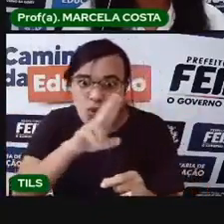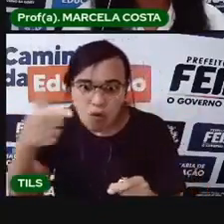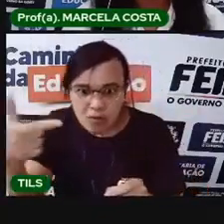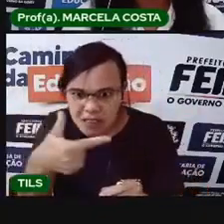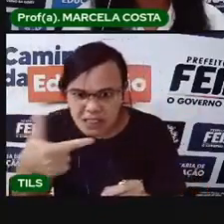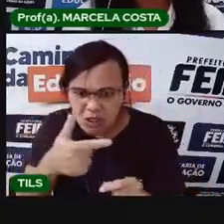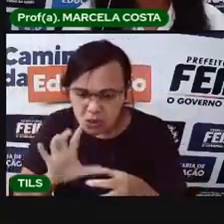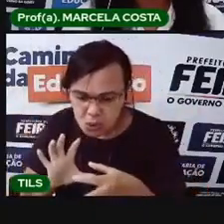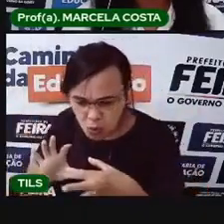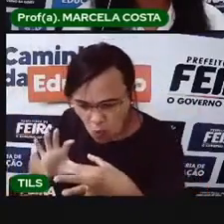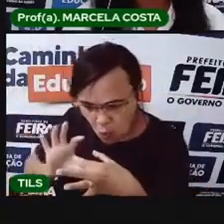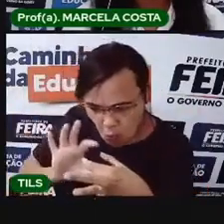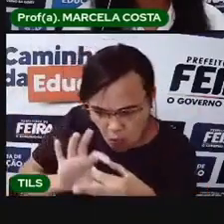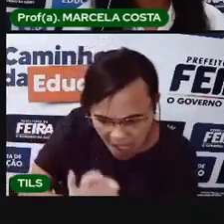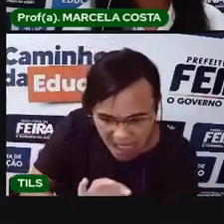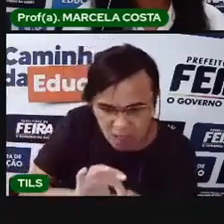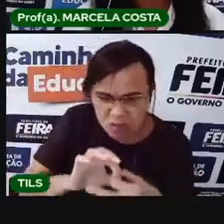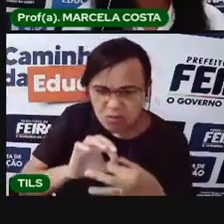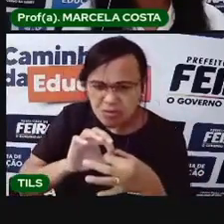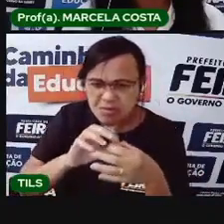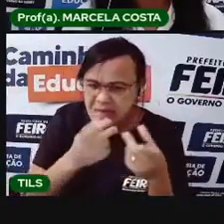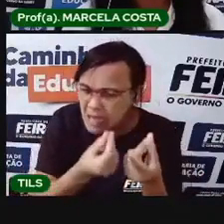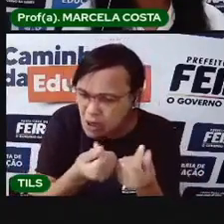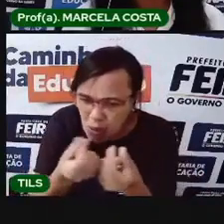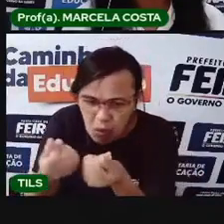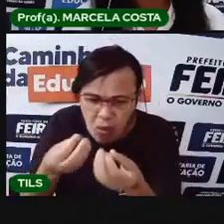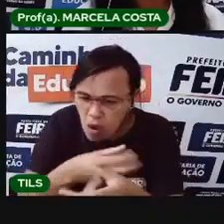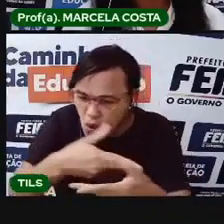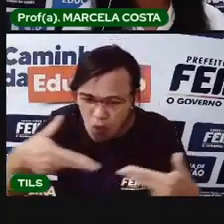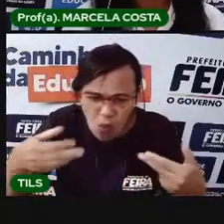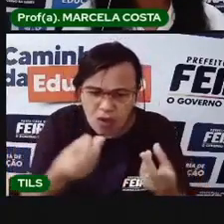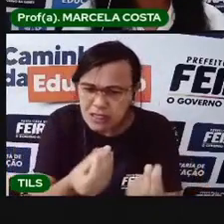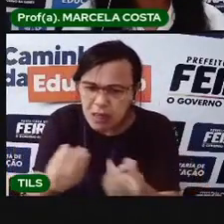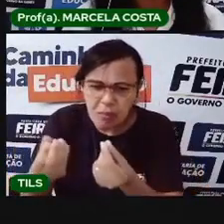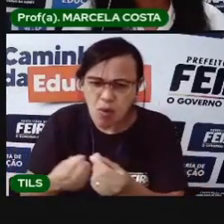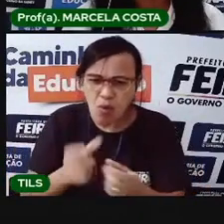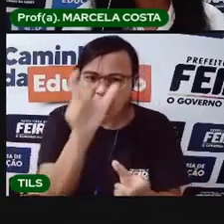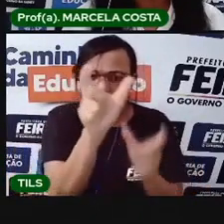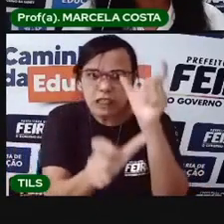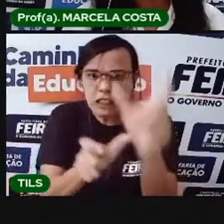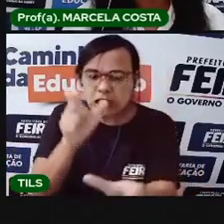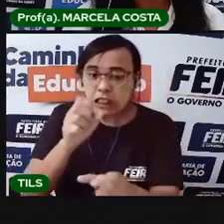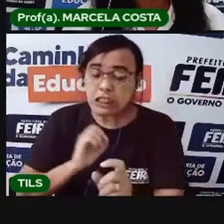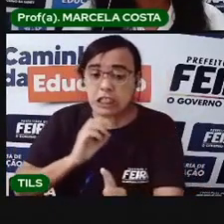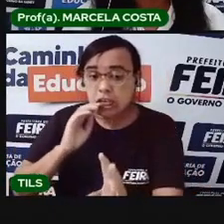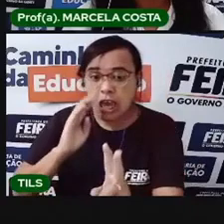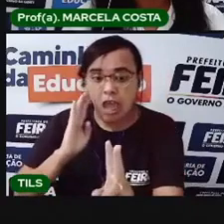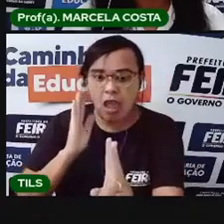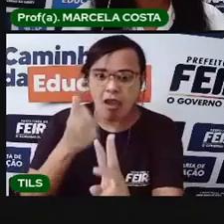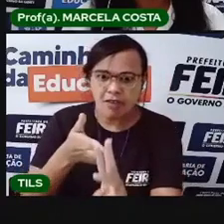no desterro das poucas coisas que lhe representam em diferentes territórios e tempos de sua vida.